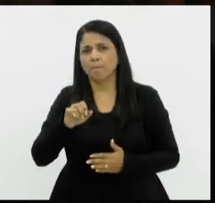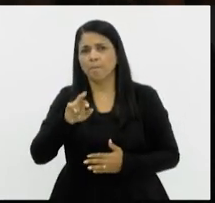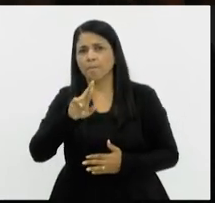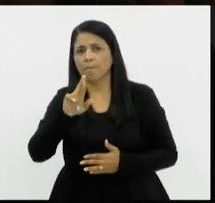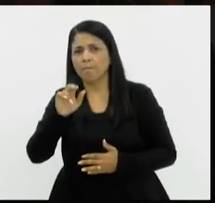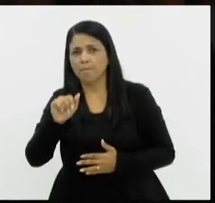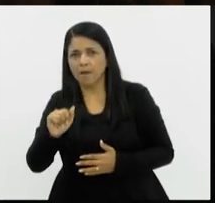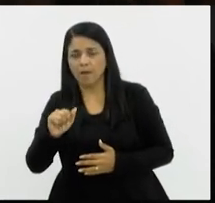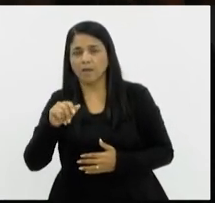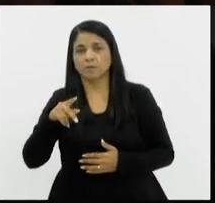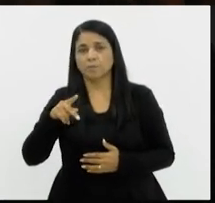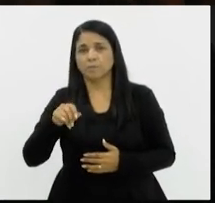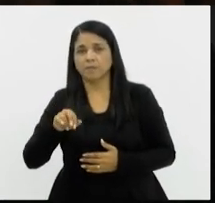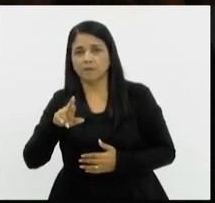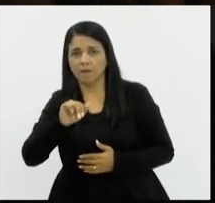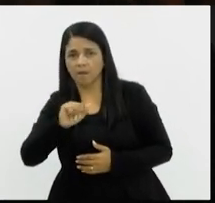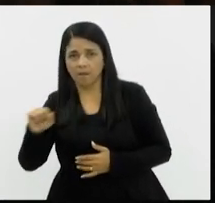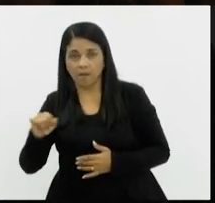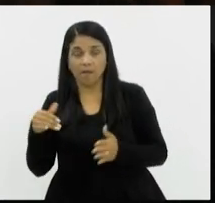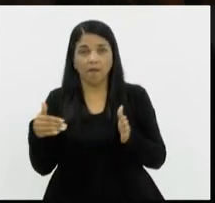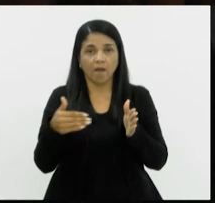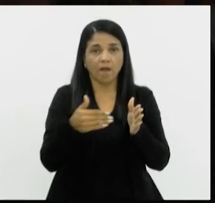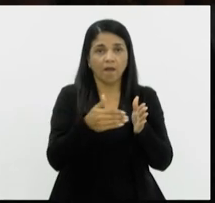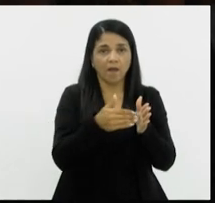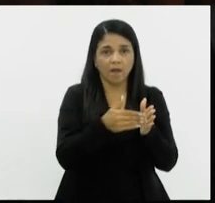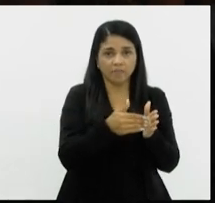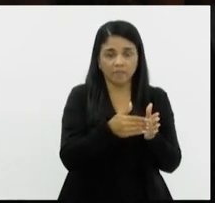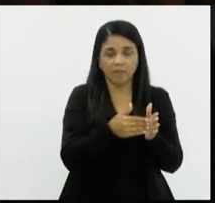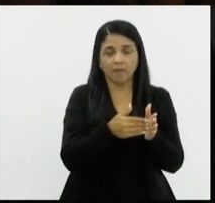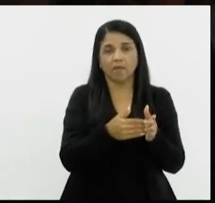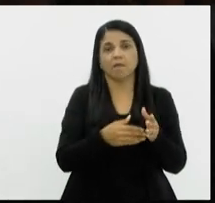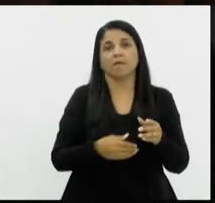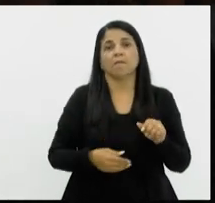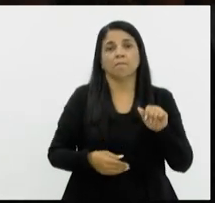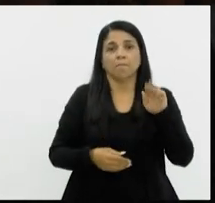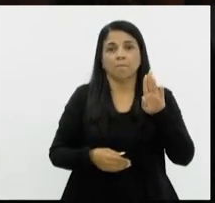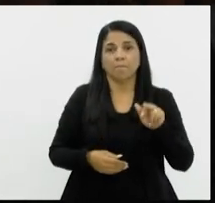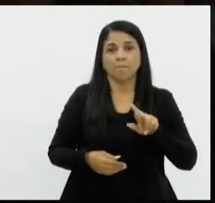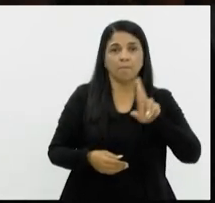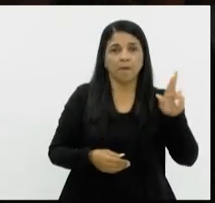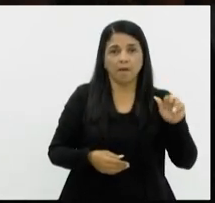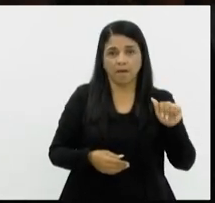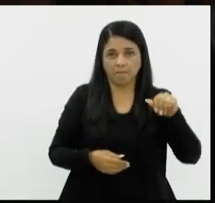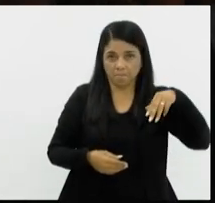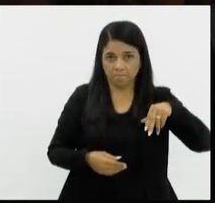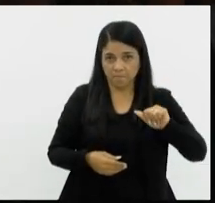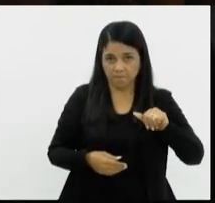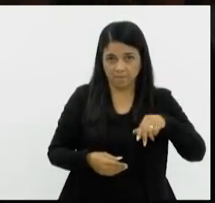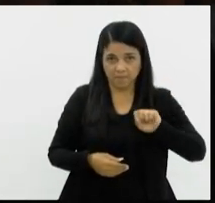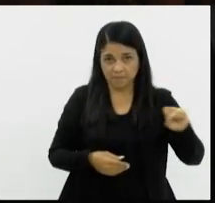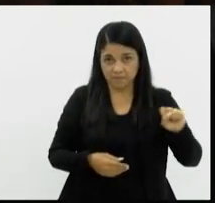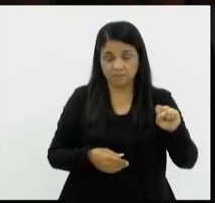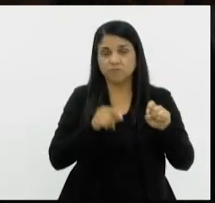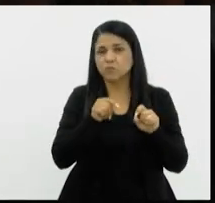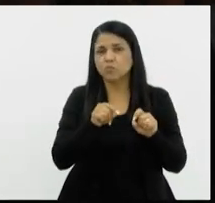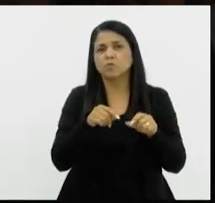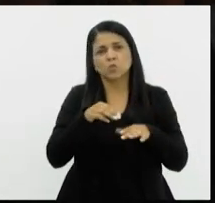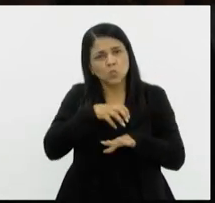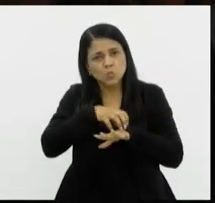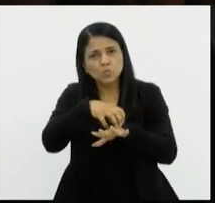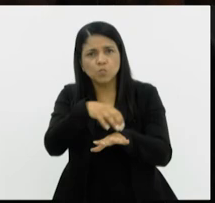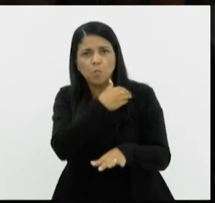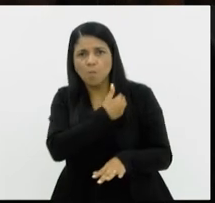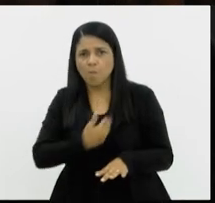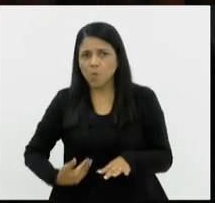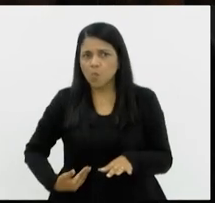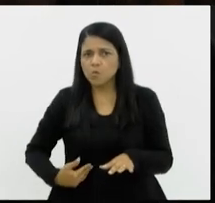para que, quando for conceder um aumento de tarifa no transporte público, que possa basear